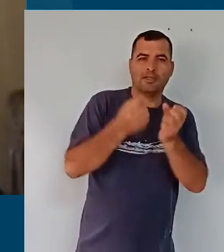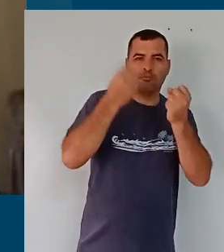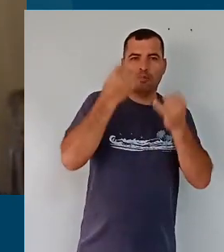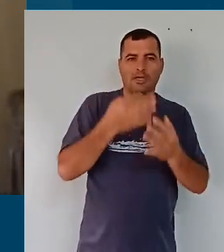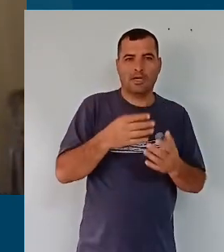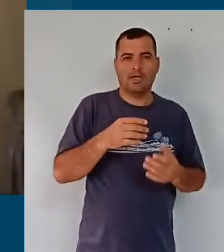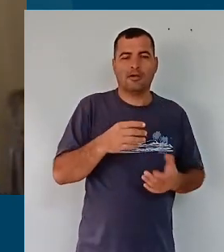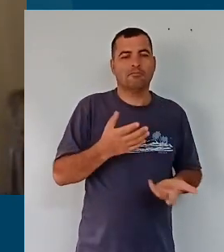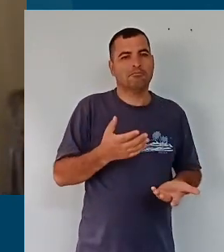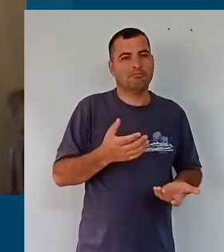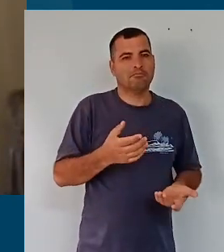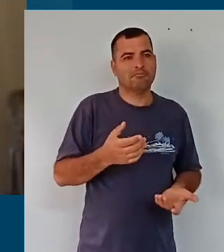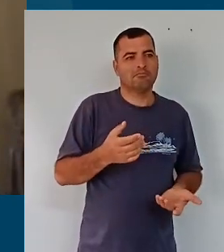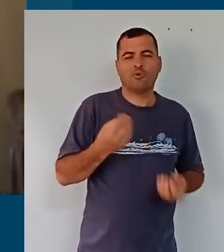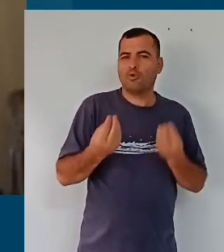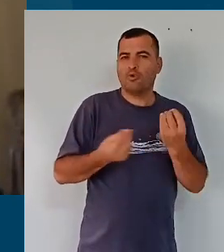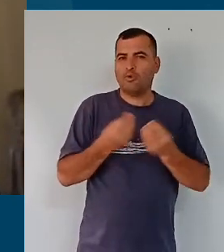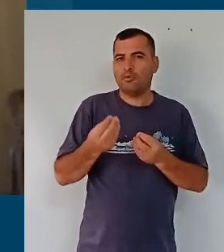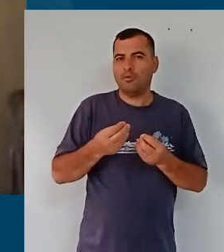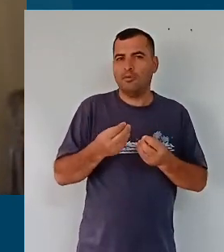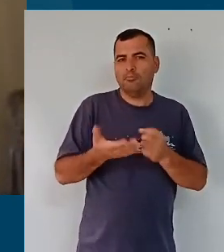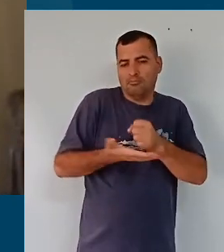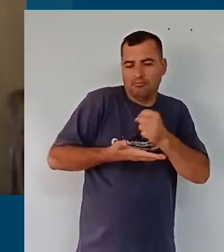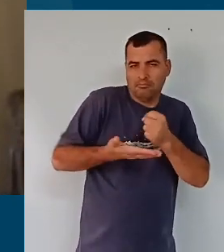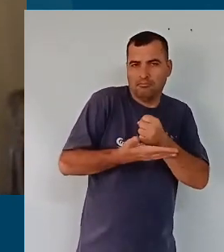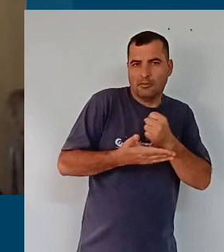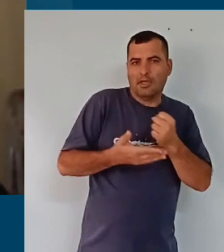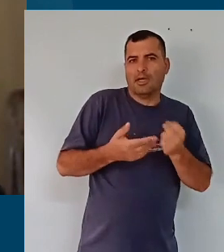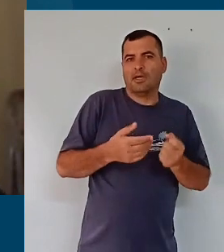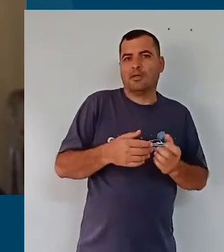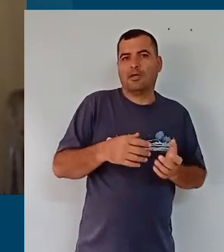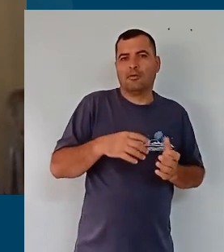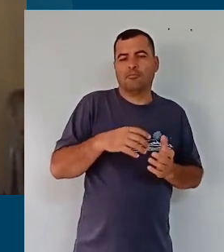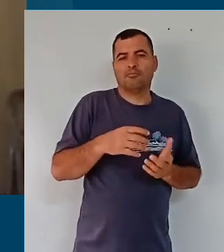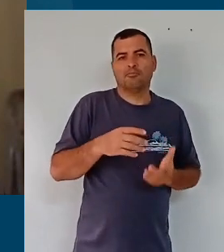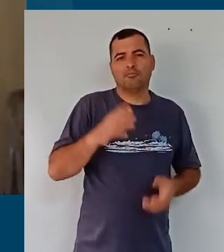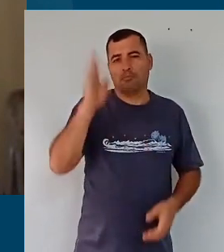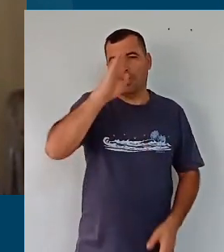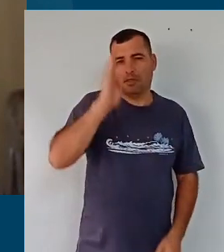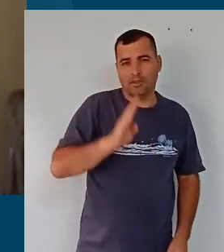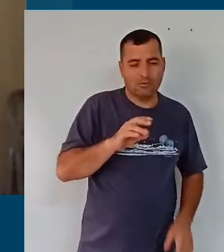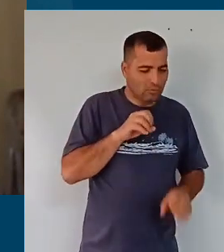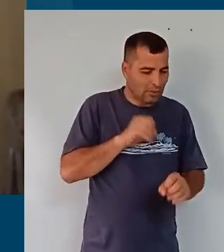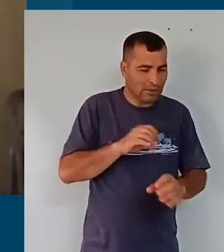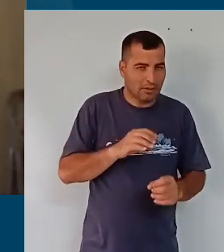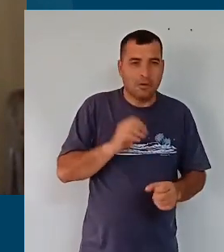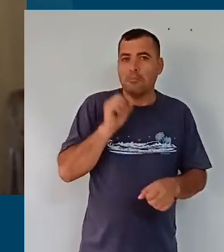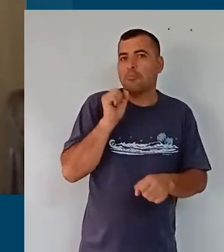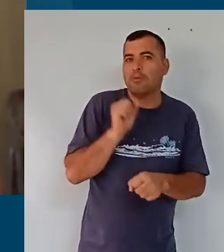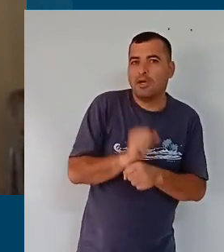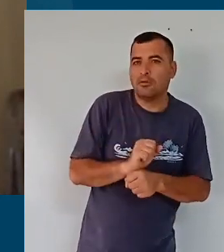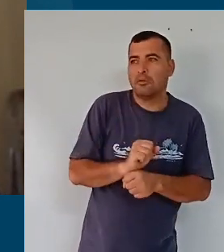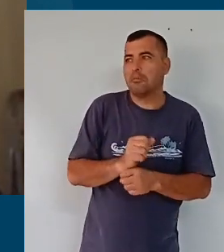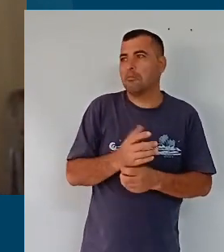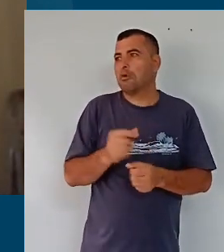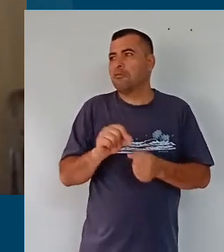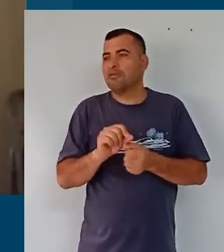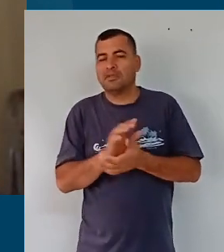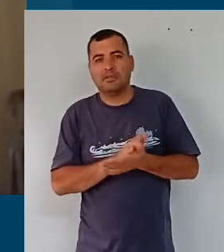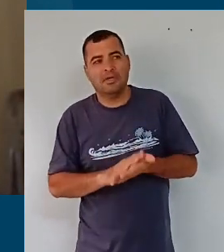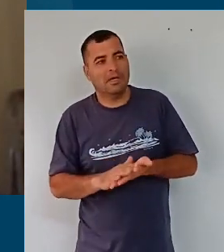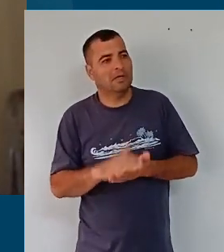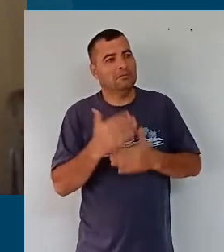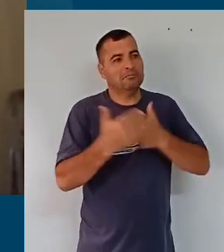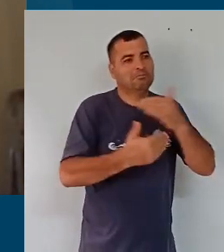nacional de educação e paramos naquele movimento de discussão e nada foi feito,